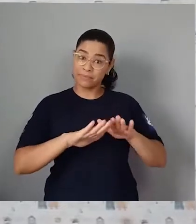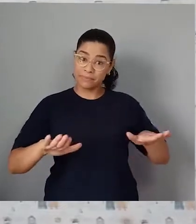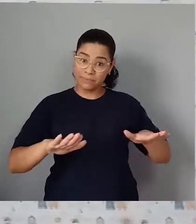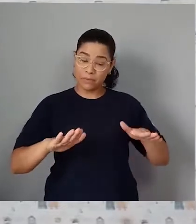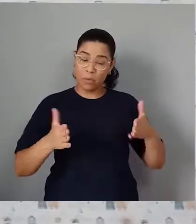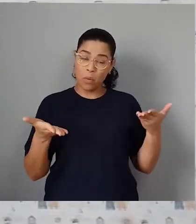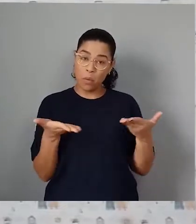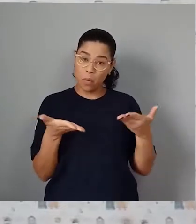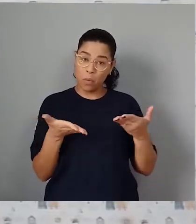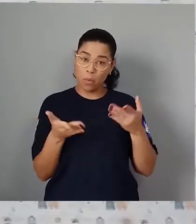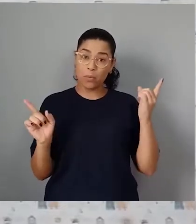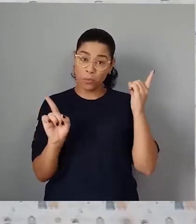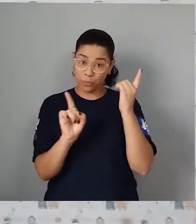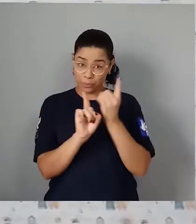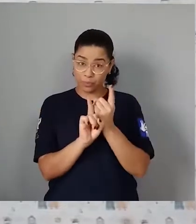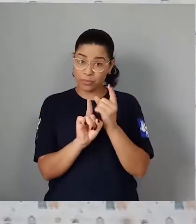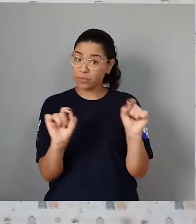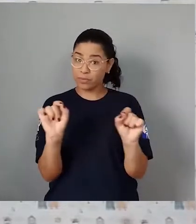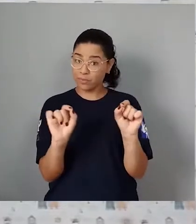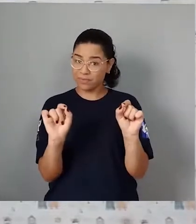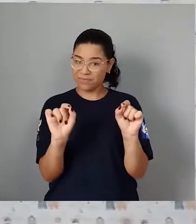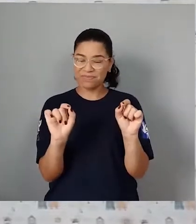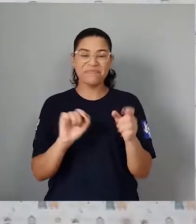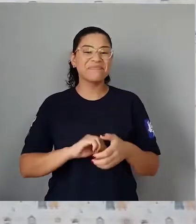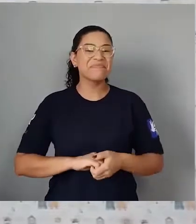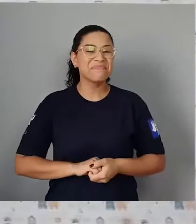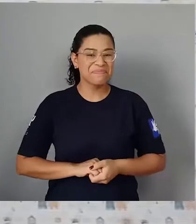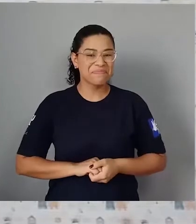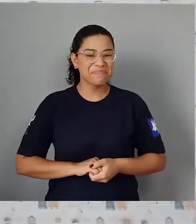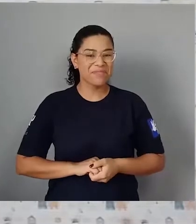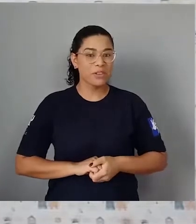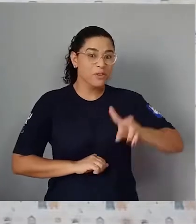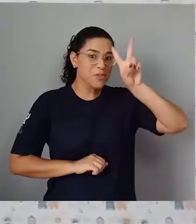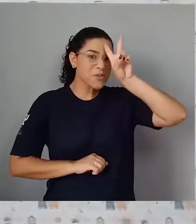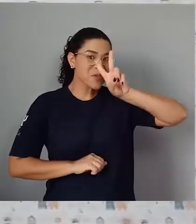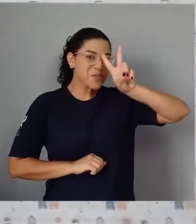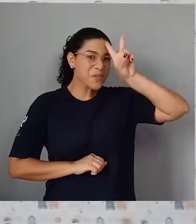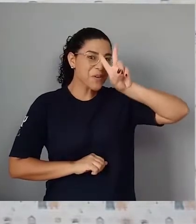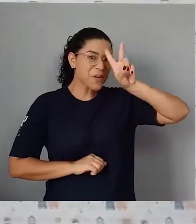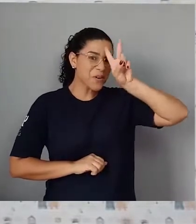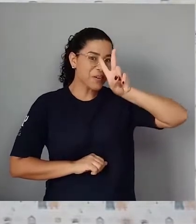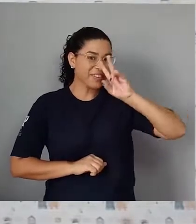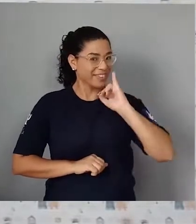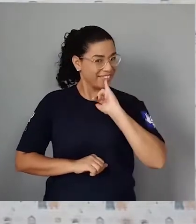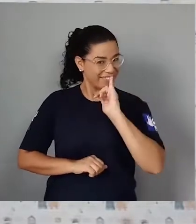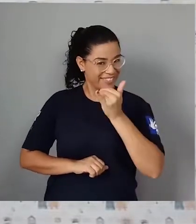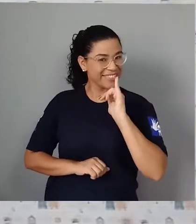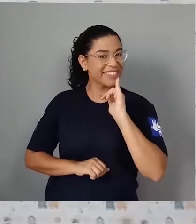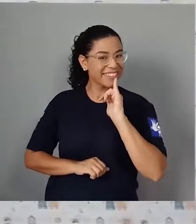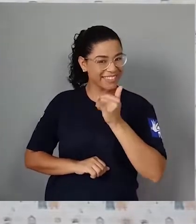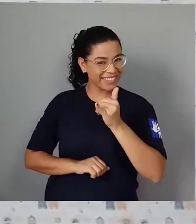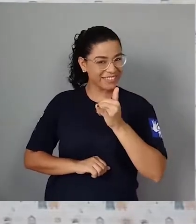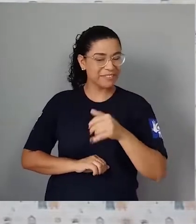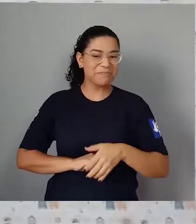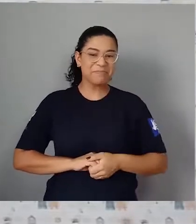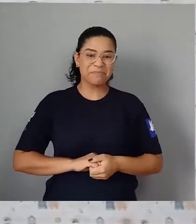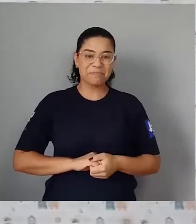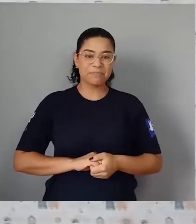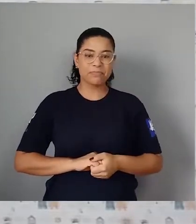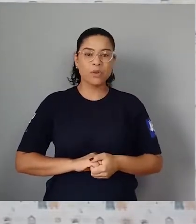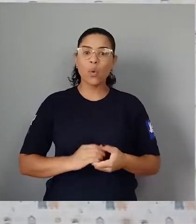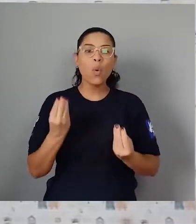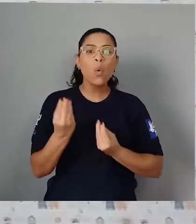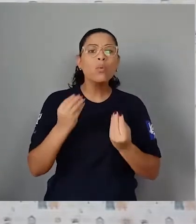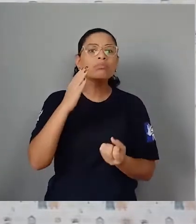encontro de hoje, nós vamos começar com uma história. E essa história, ela surgiu